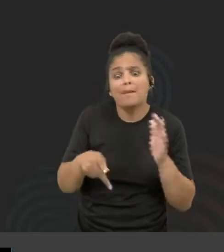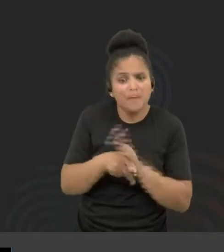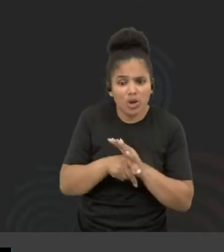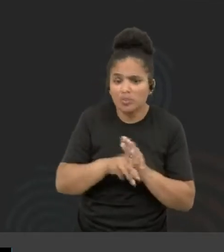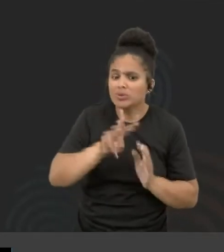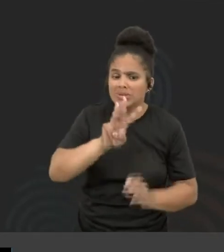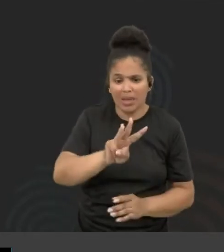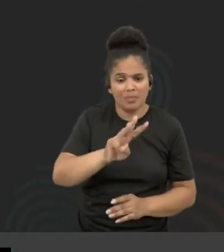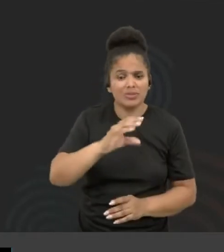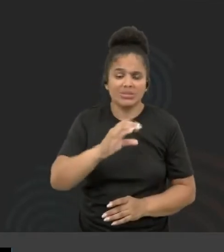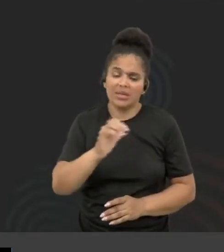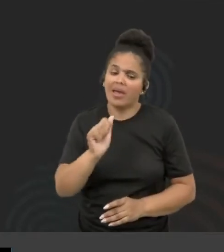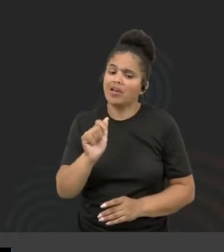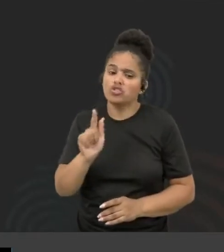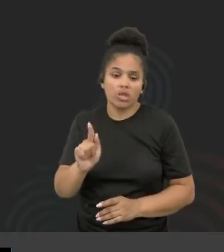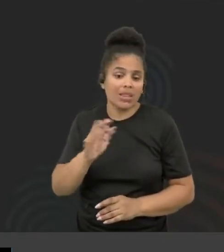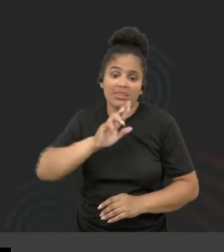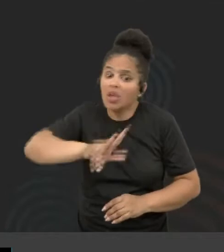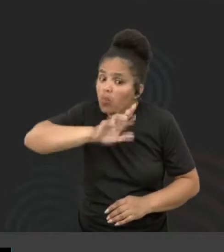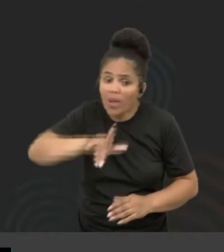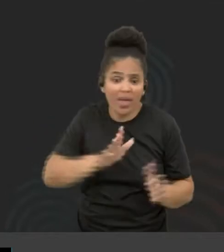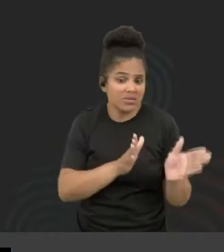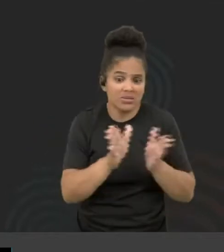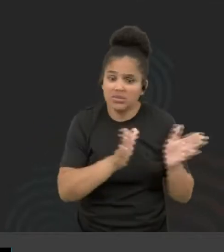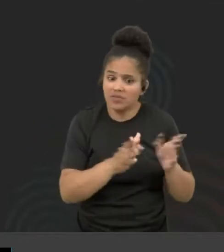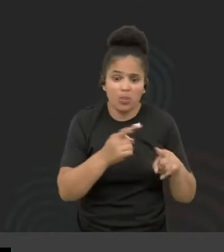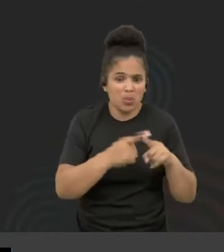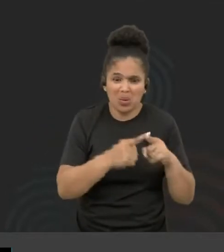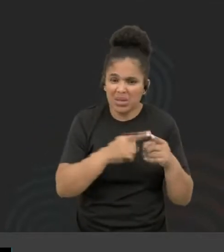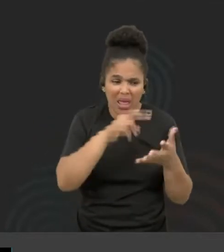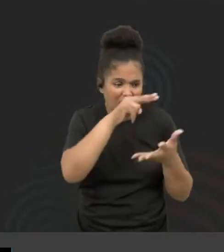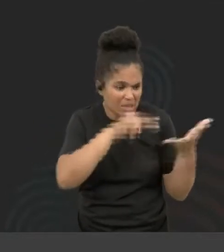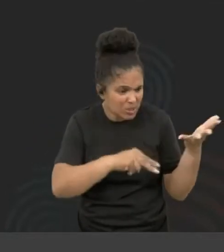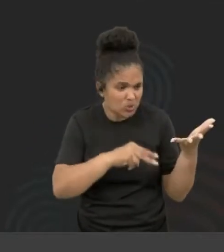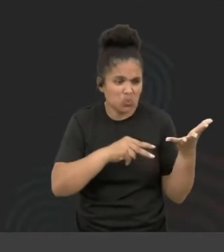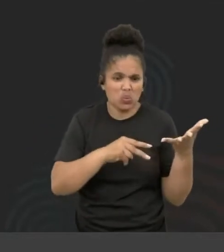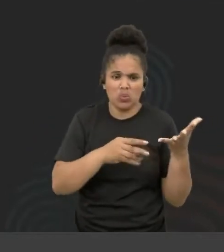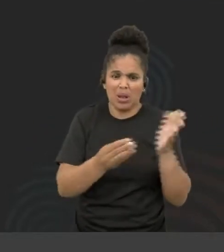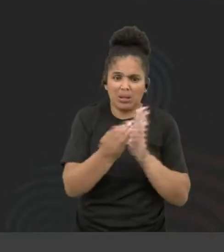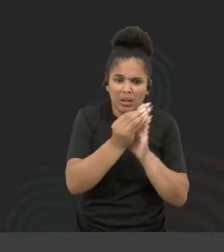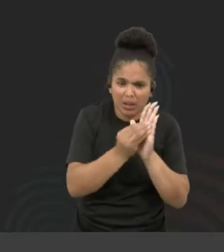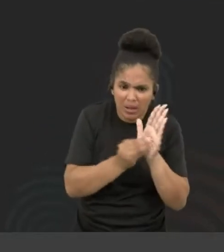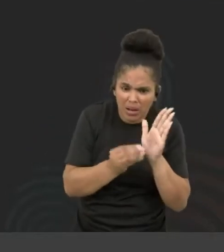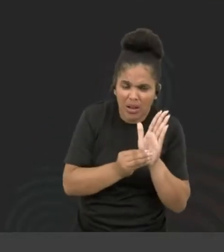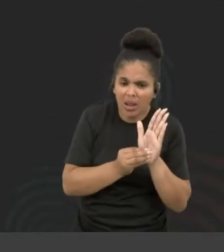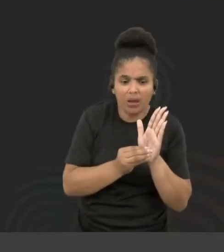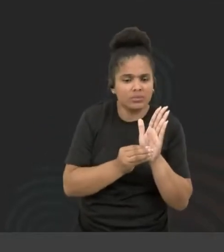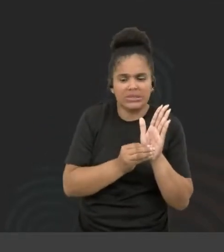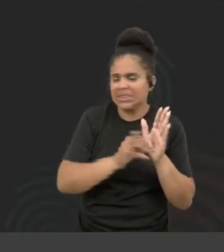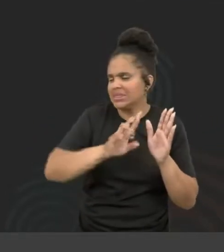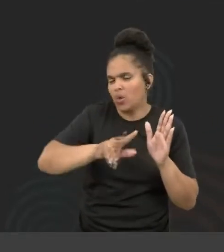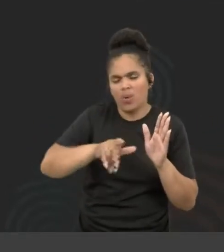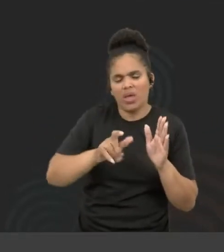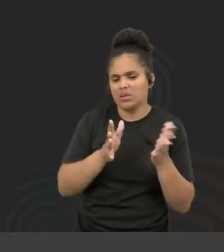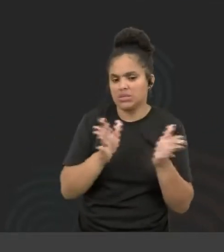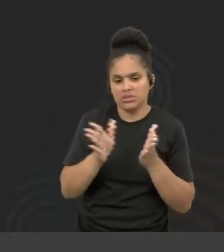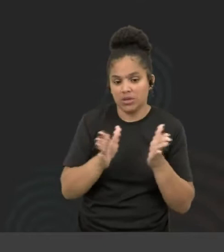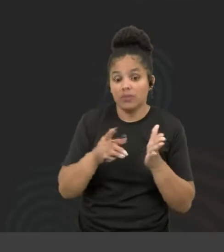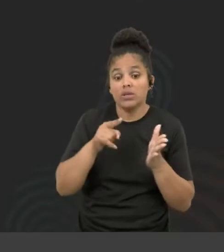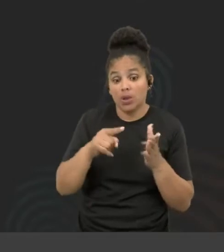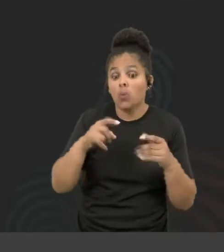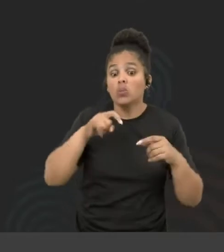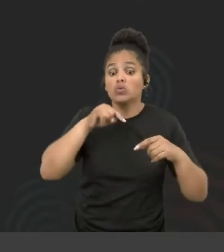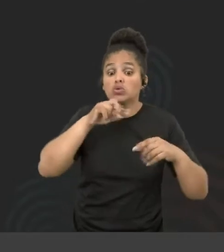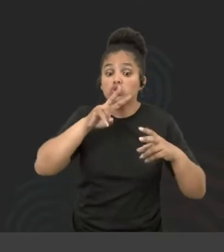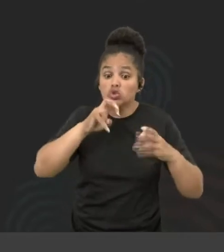Seja na linguagem e seja na sua aplicação. Então, a WCAG, a grande diretriz de conteúdo de acessibilidade, ela trata de